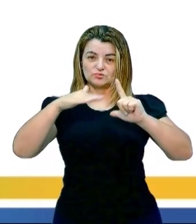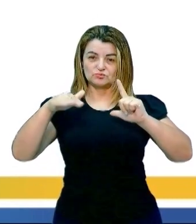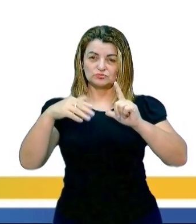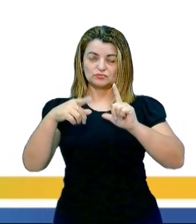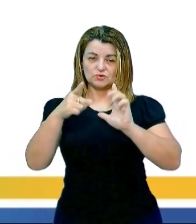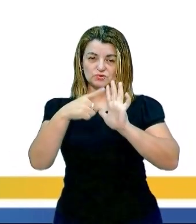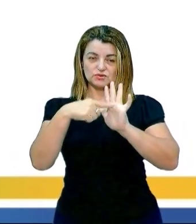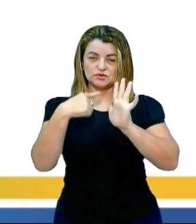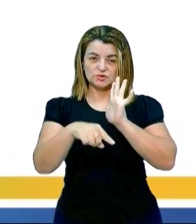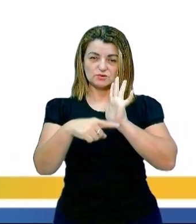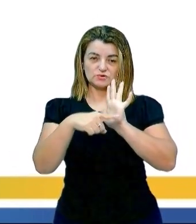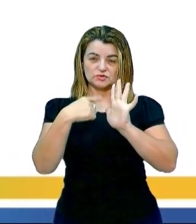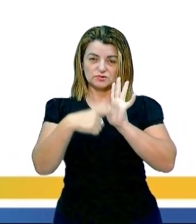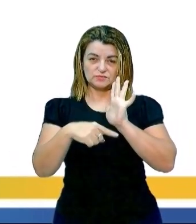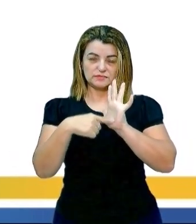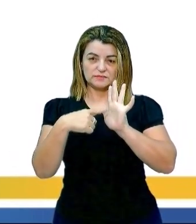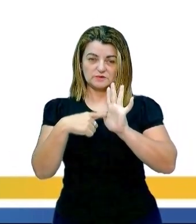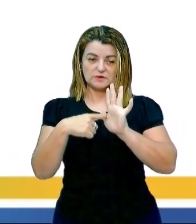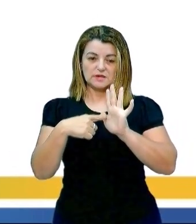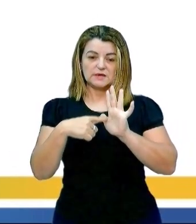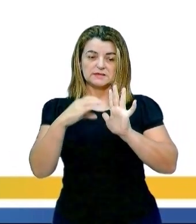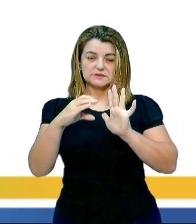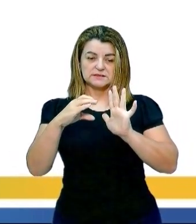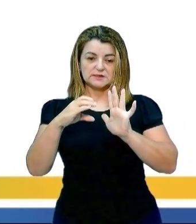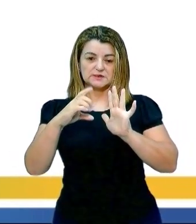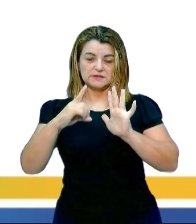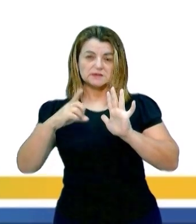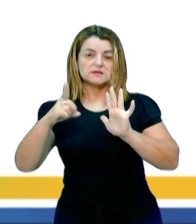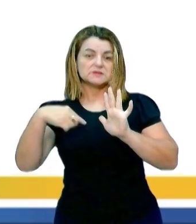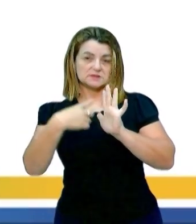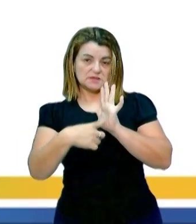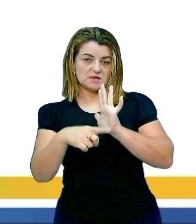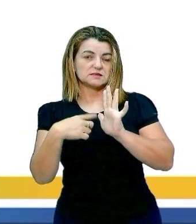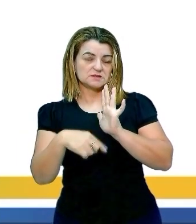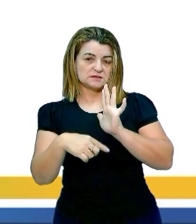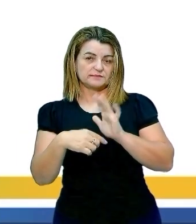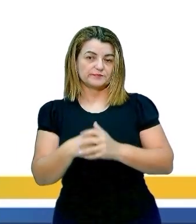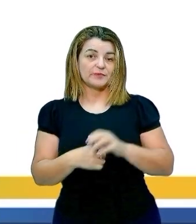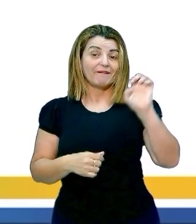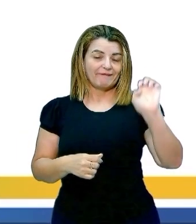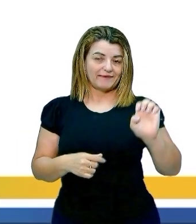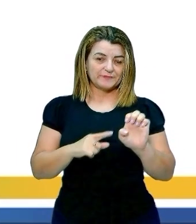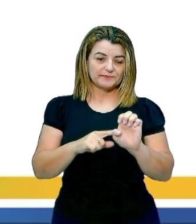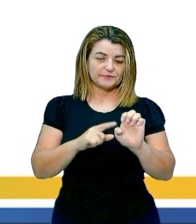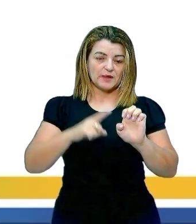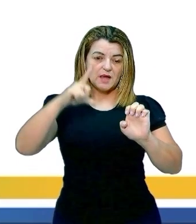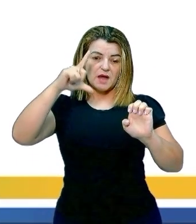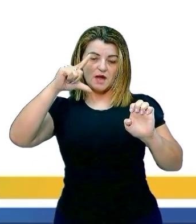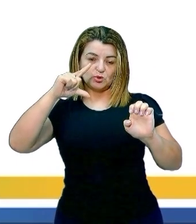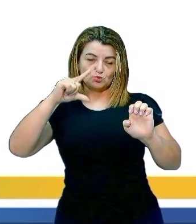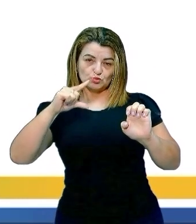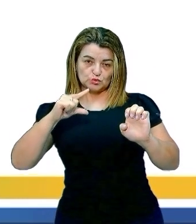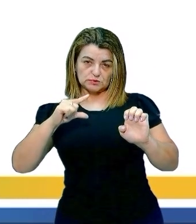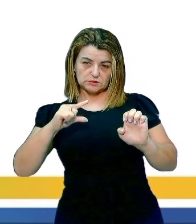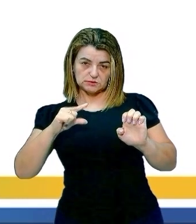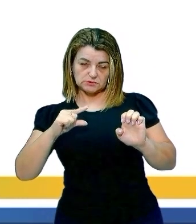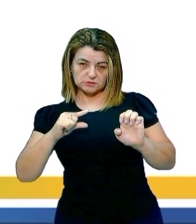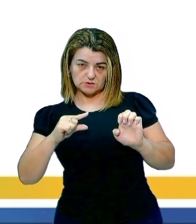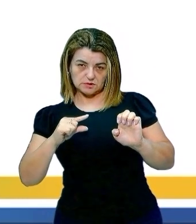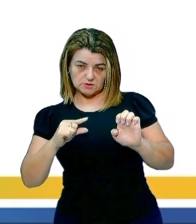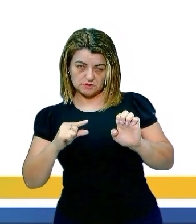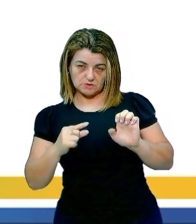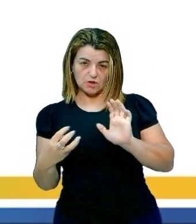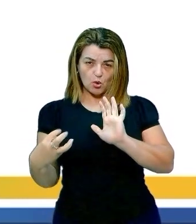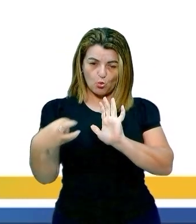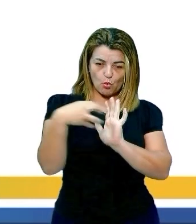tirar. Letra B, esquece. Letra C, esquece. Letra D, esquece. Letra E, redução da concentração de gás